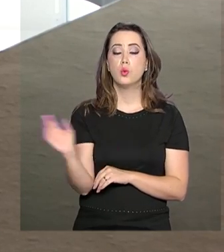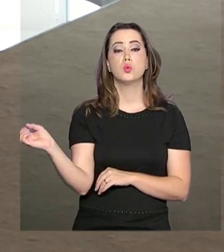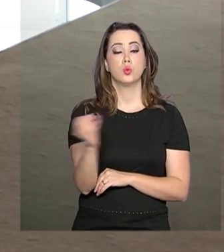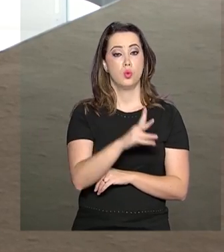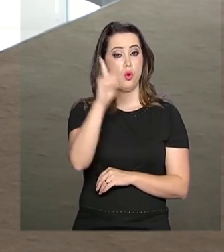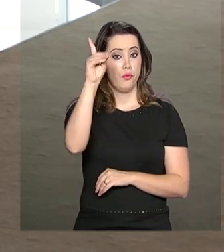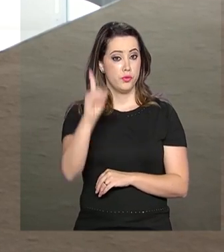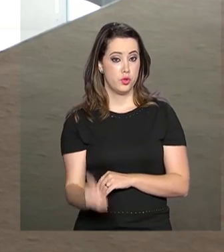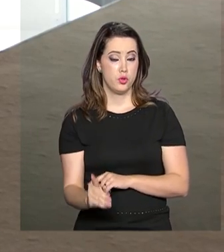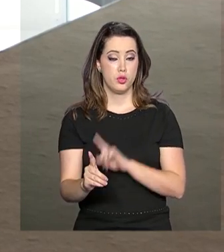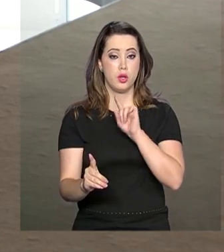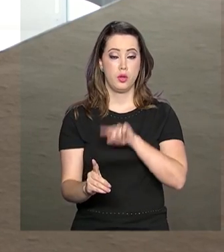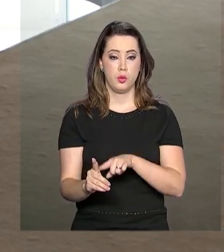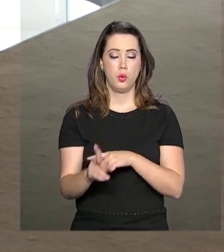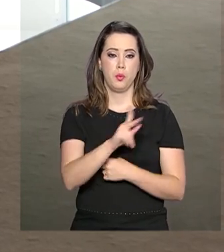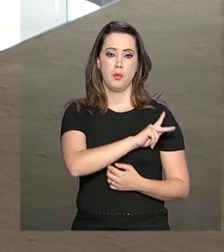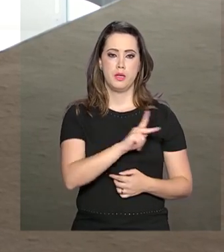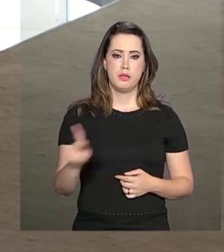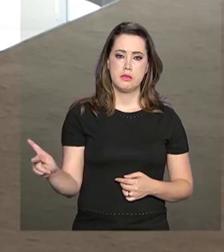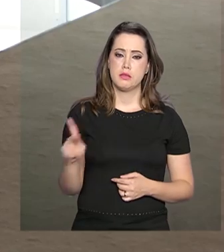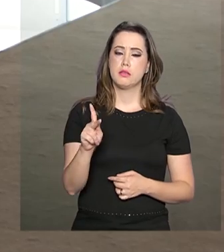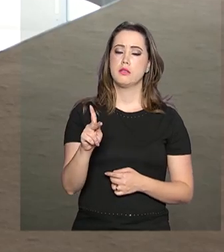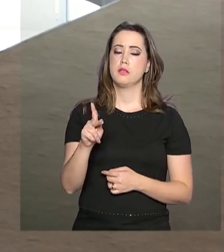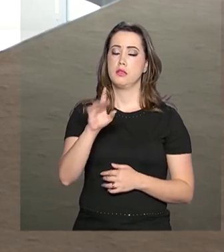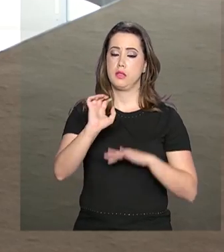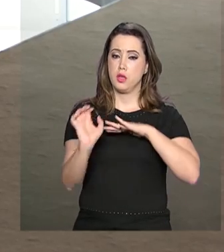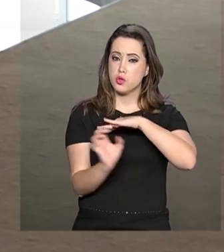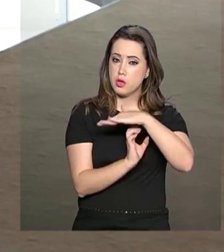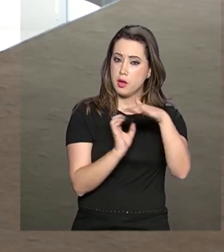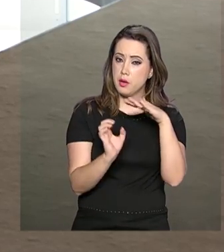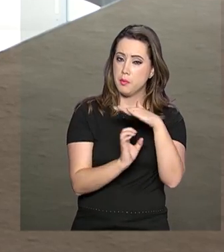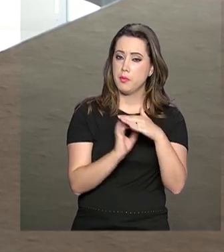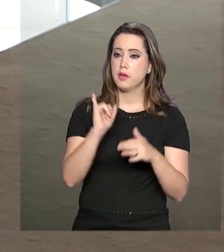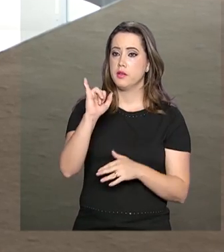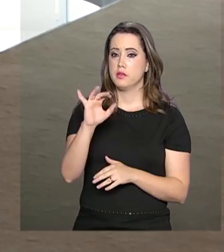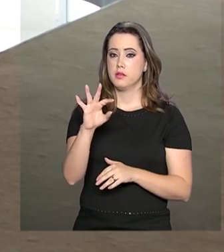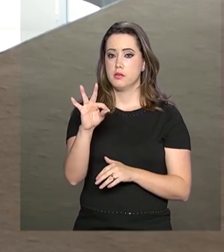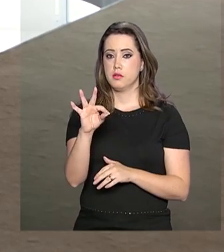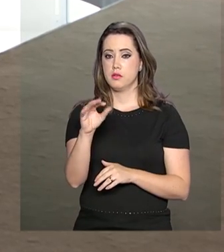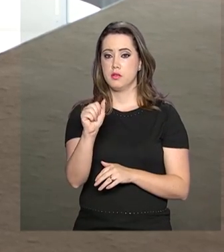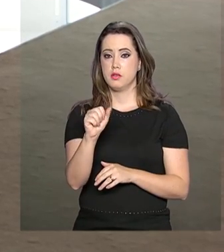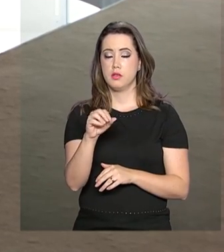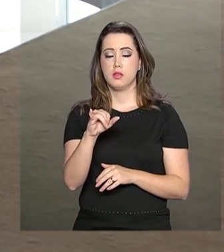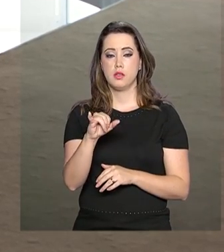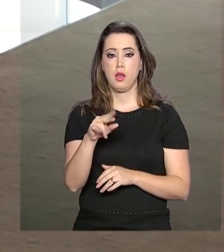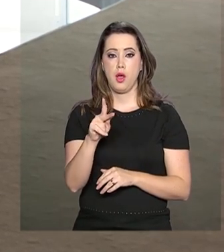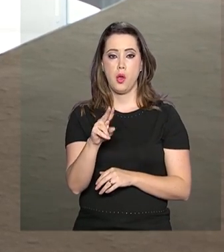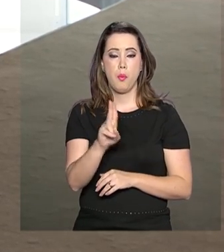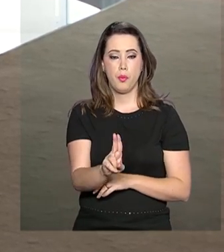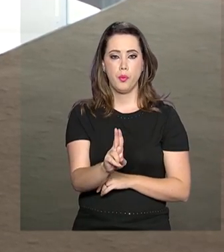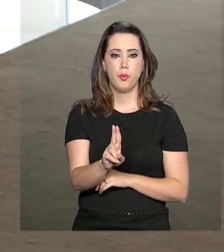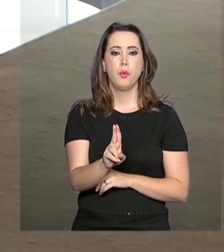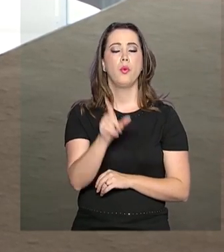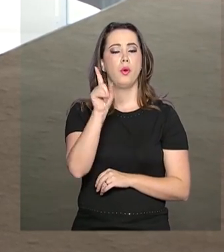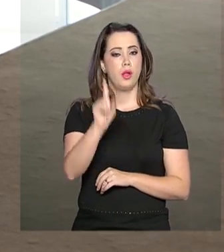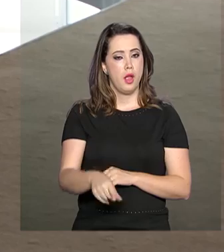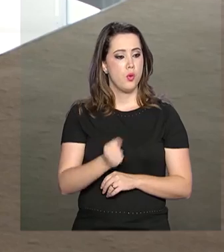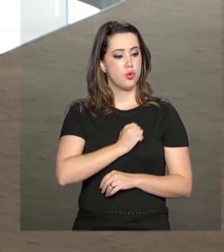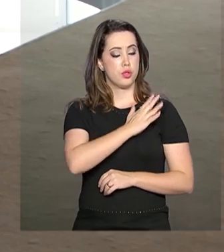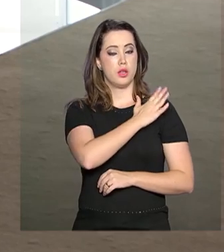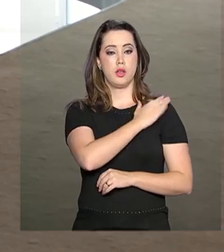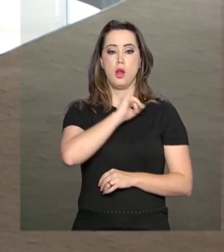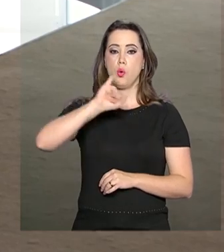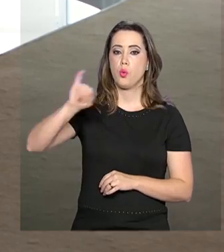da Itaipu Binacional, o novo diretor-geral brasileiro é o general Joaquim Silva e Luna. Ele